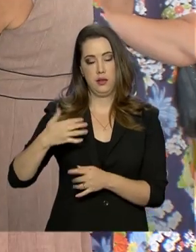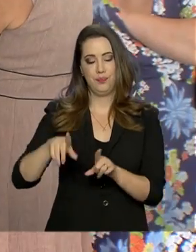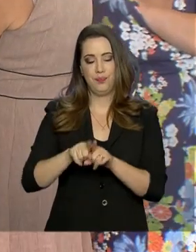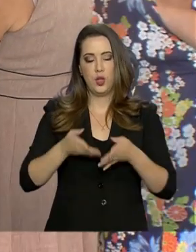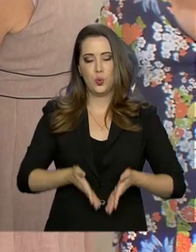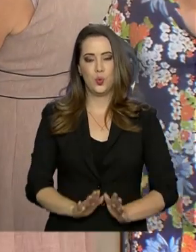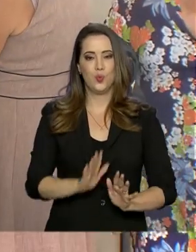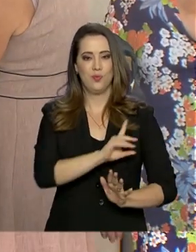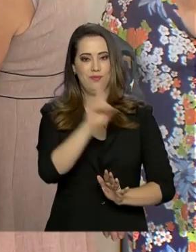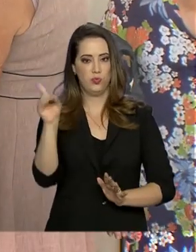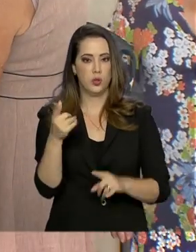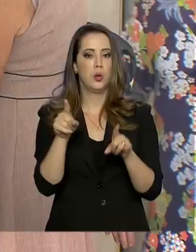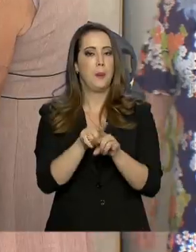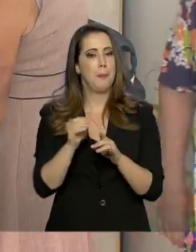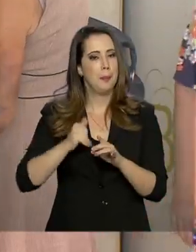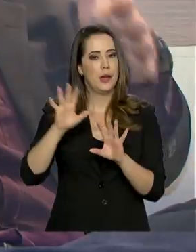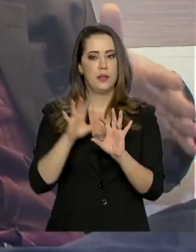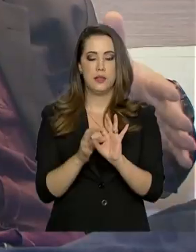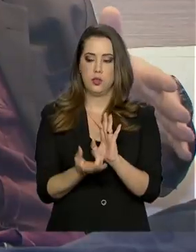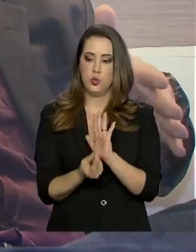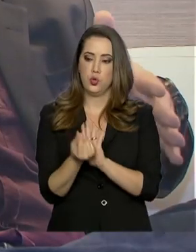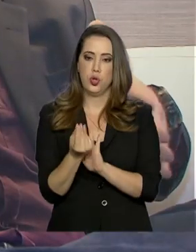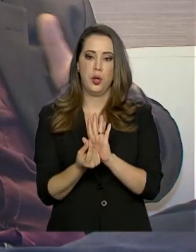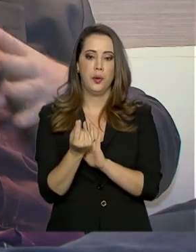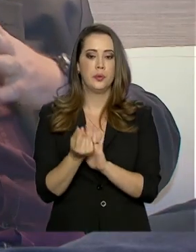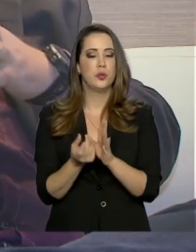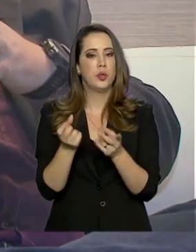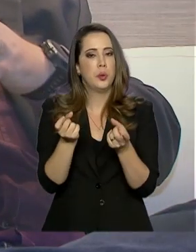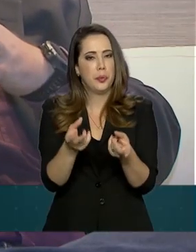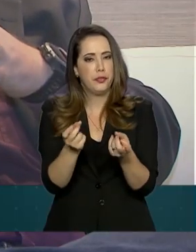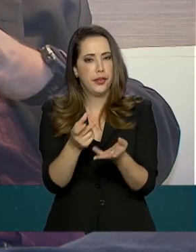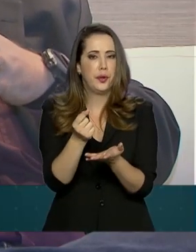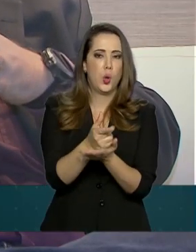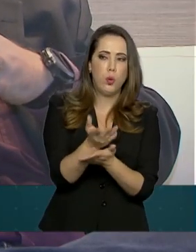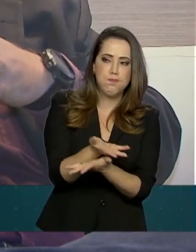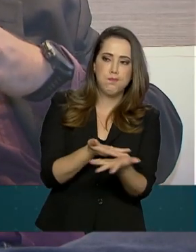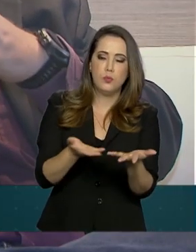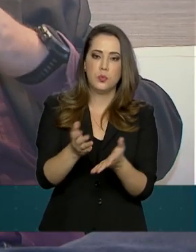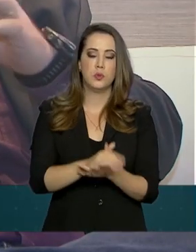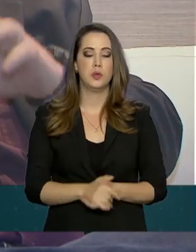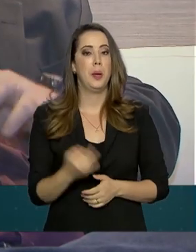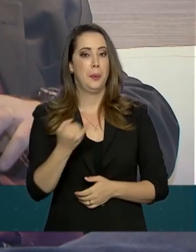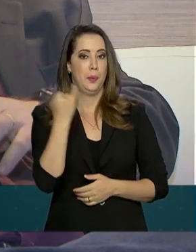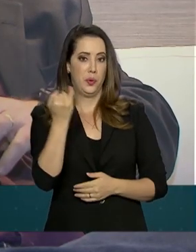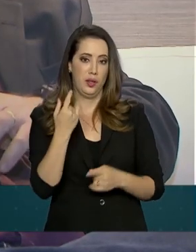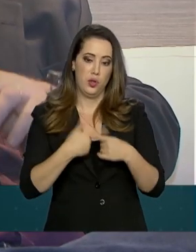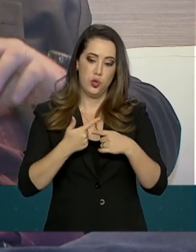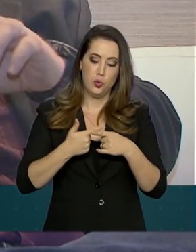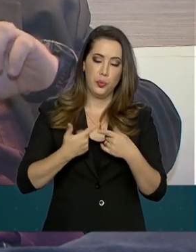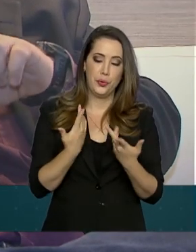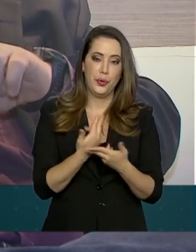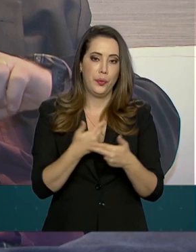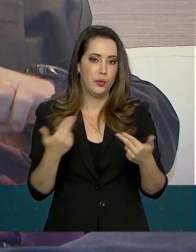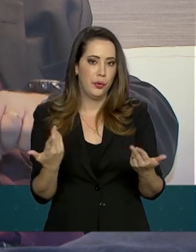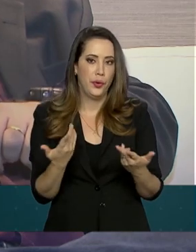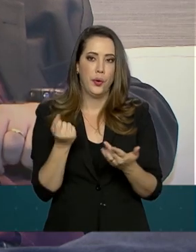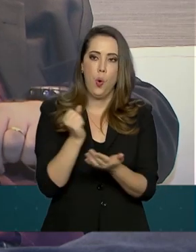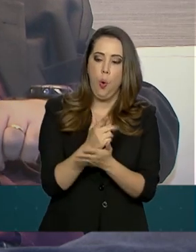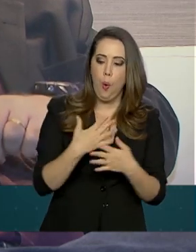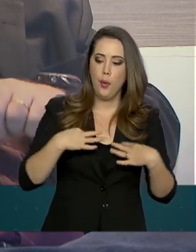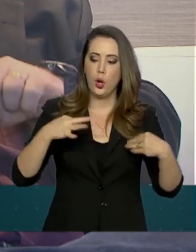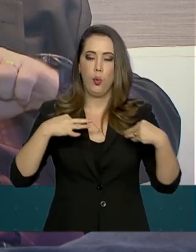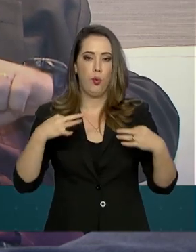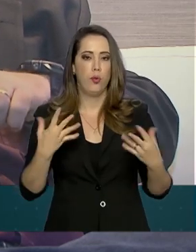verba, mais dinheiro no comércio. É positivo no comércio. Segmentos de vestuário, de